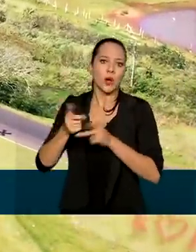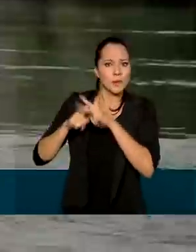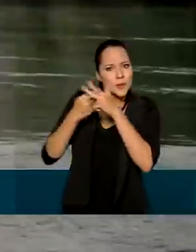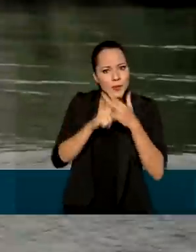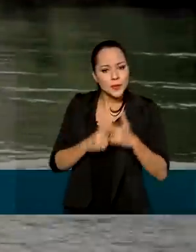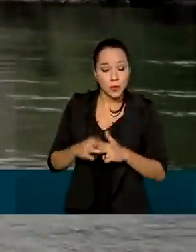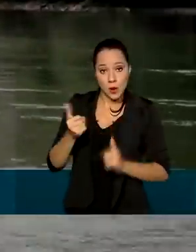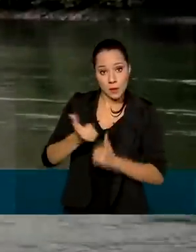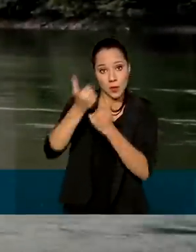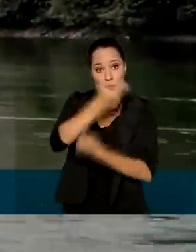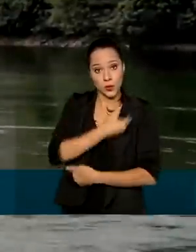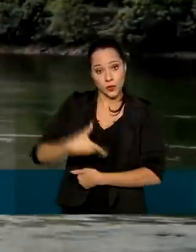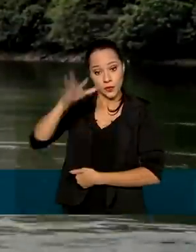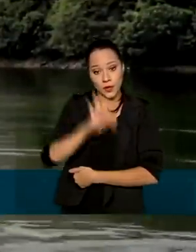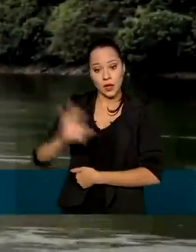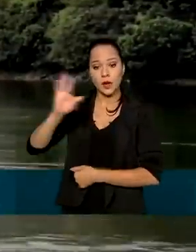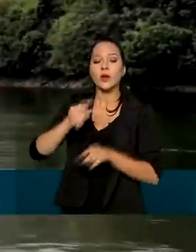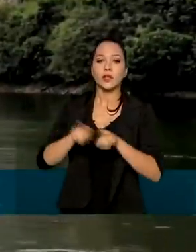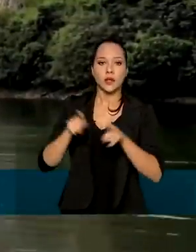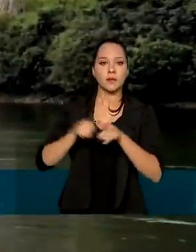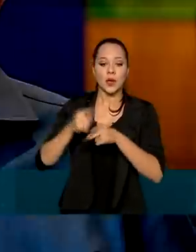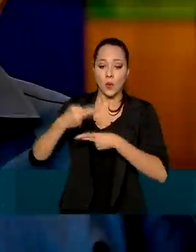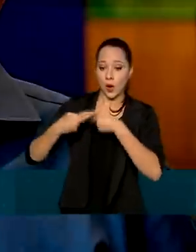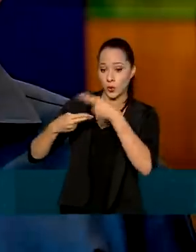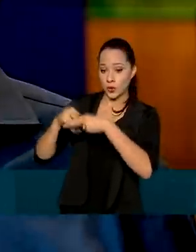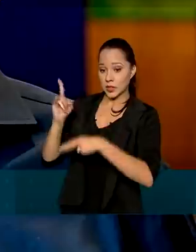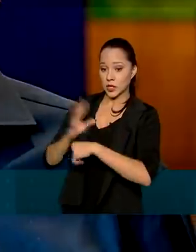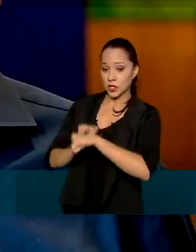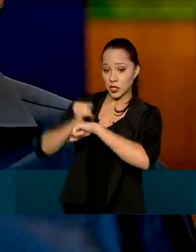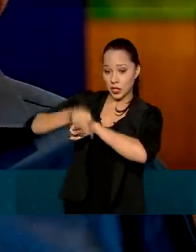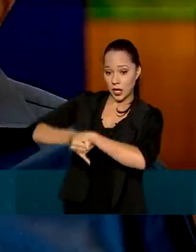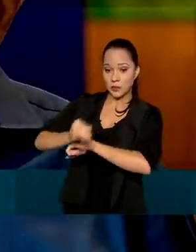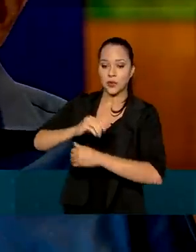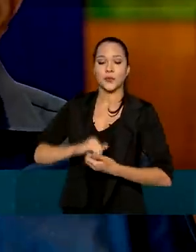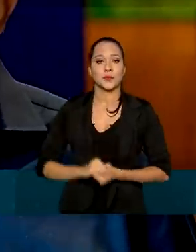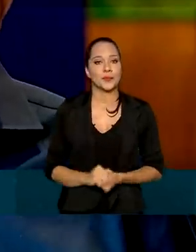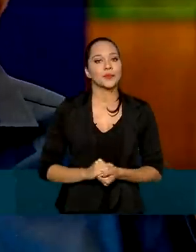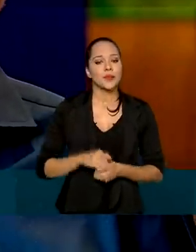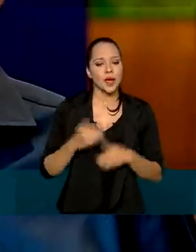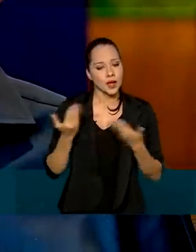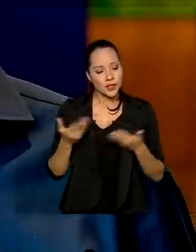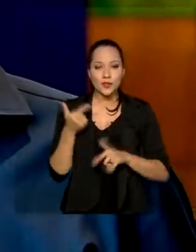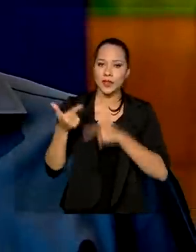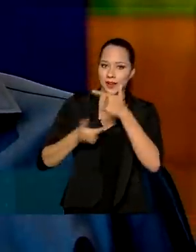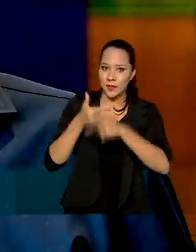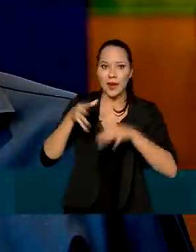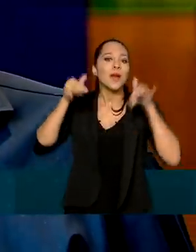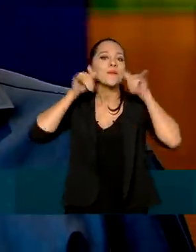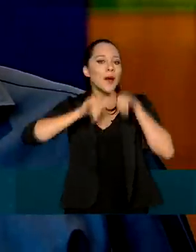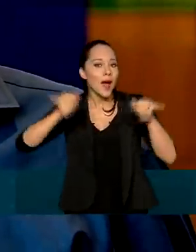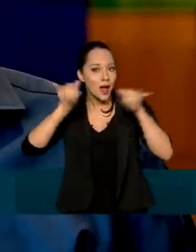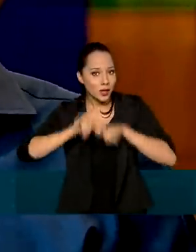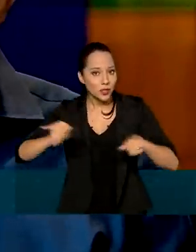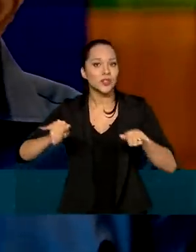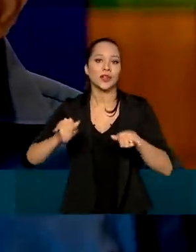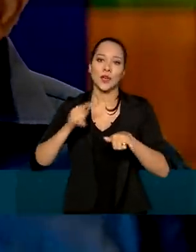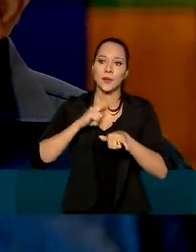governo federal e da usina hidrelétrica de Itaipu. E é claro que nós vamos trabalhar o nosso marketing para buscar esses